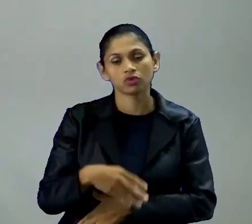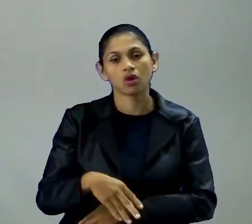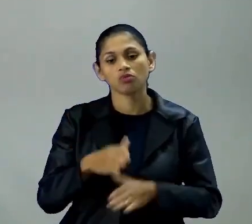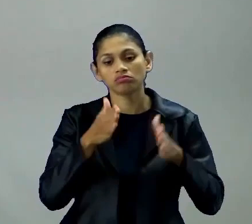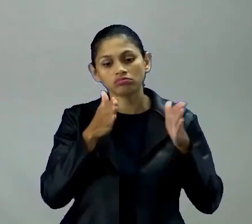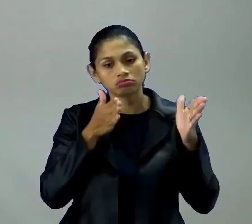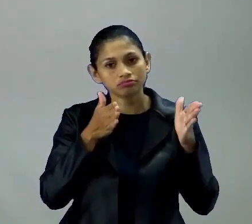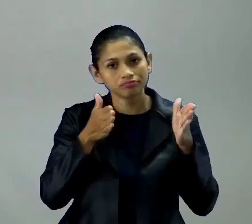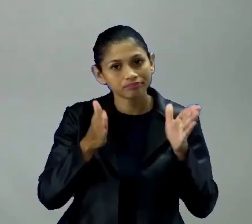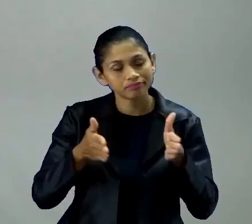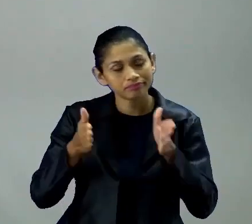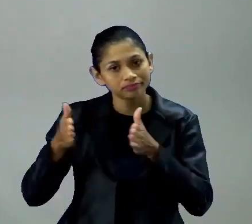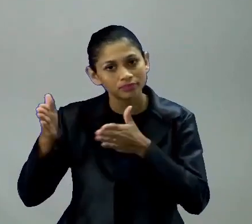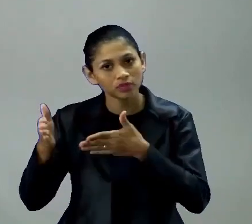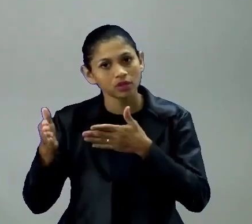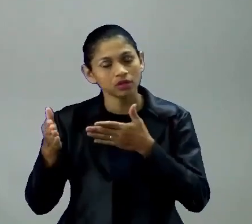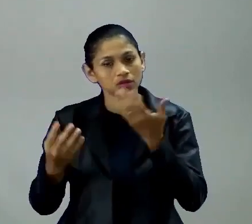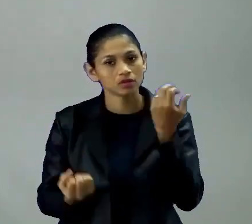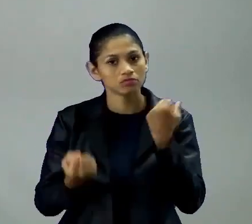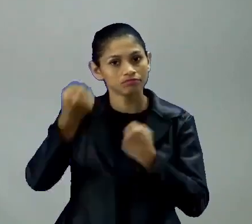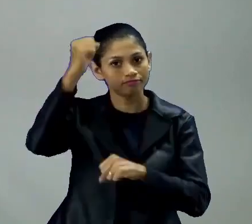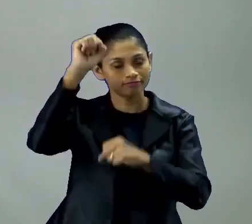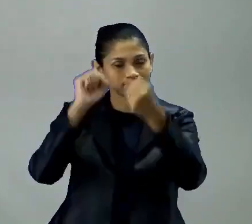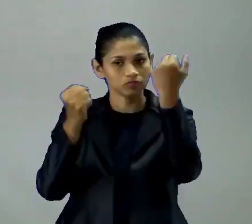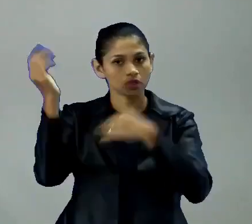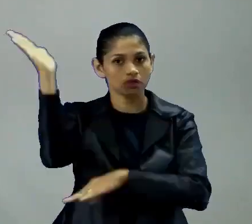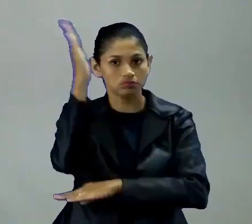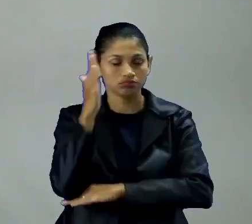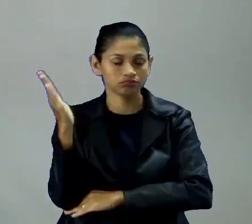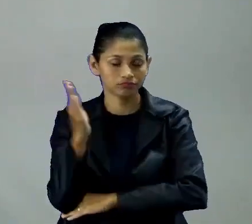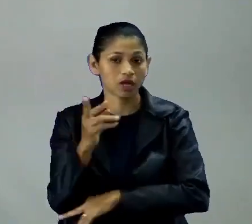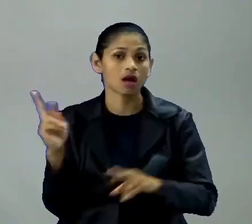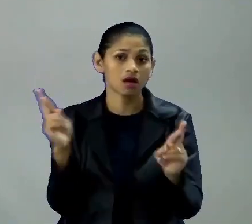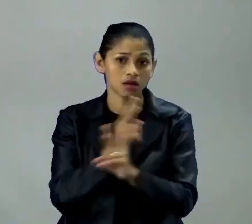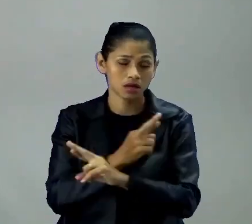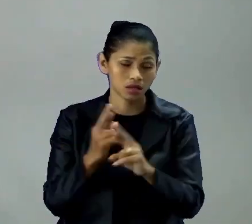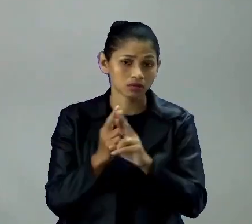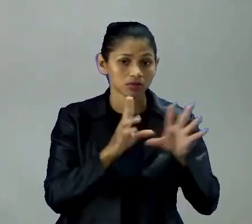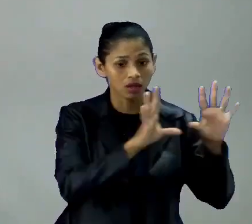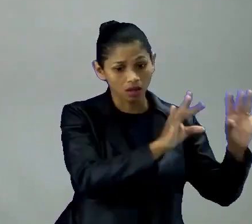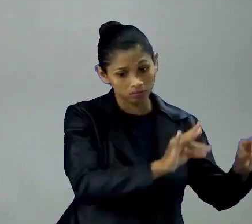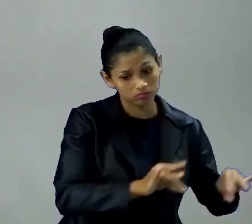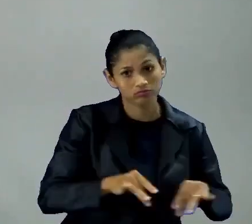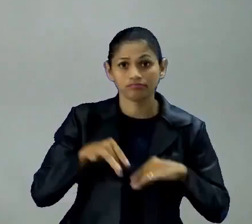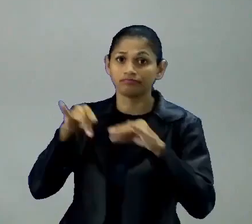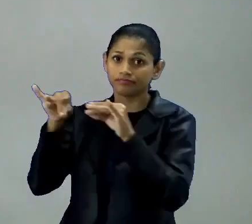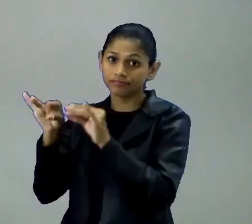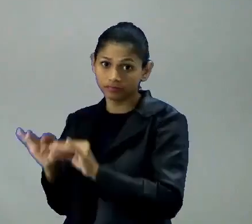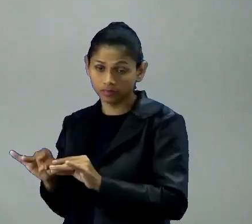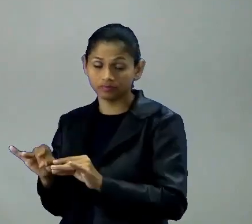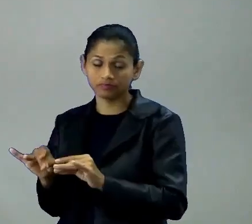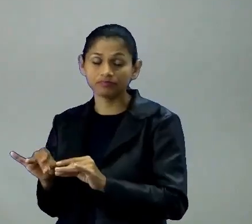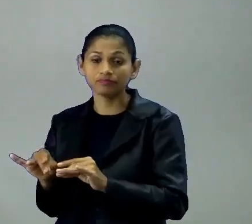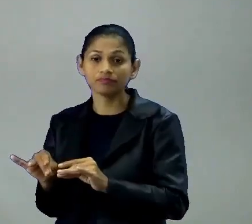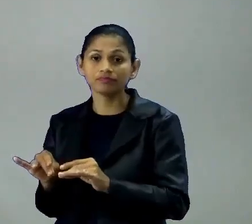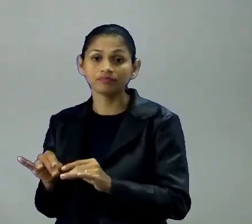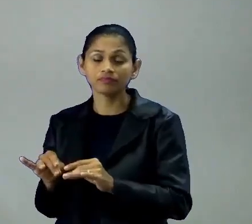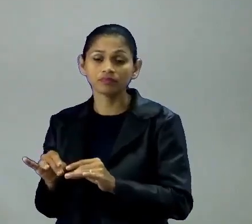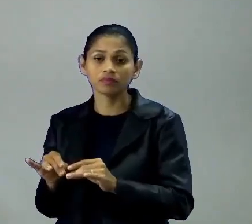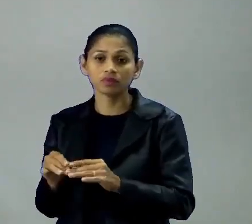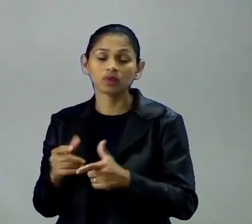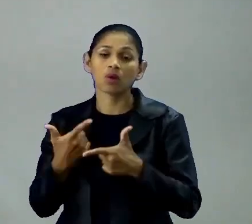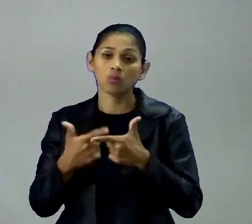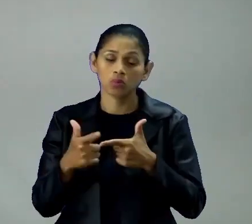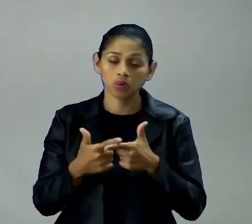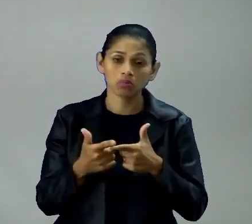industrialização brasileira está relacionado aí ao êxodo rural, a migração, né, do campo pra cidade e como consequência